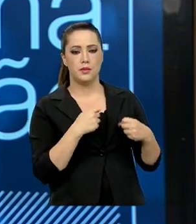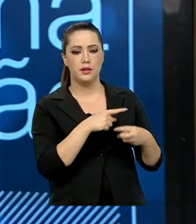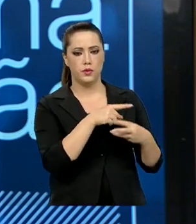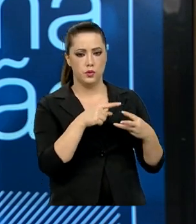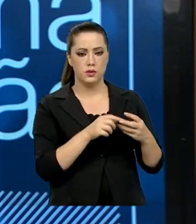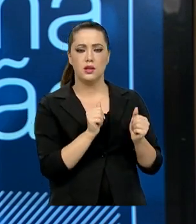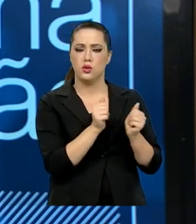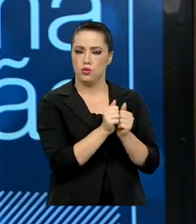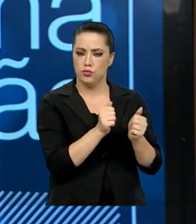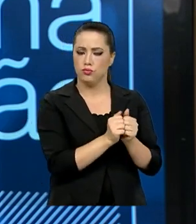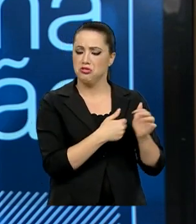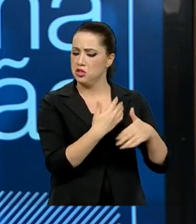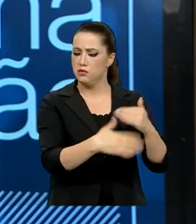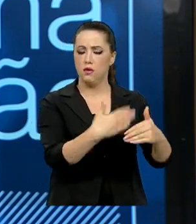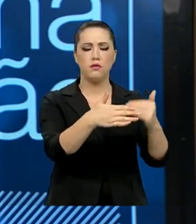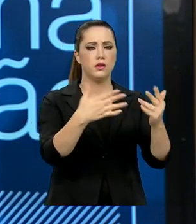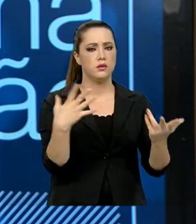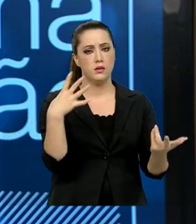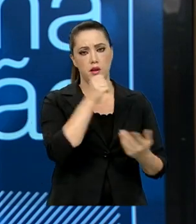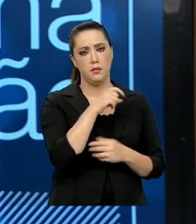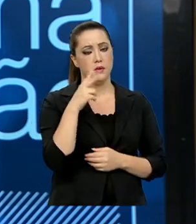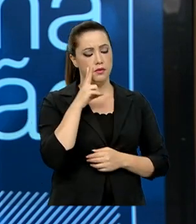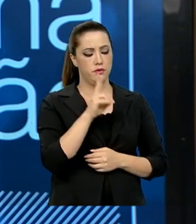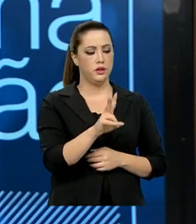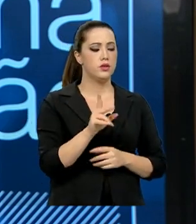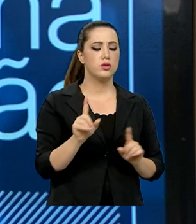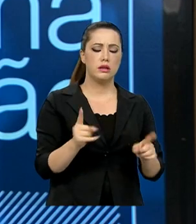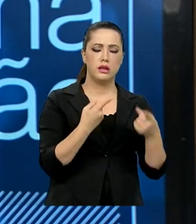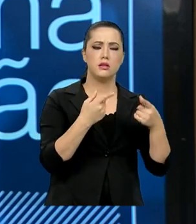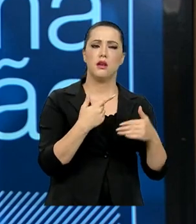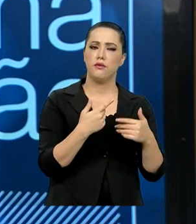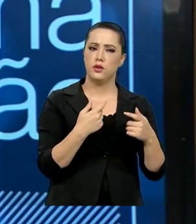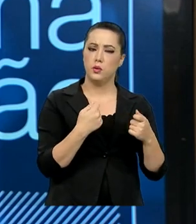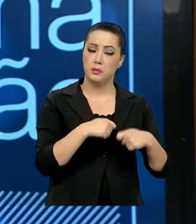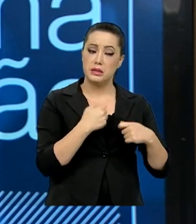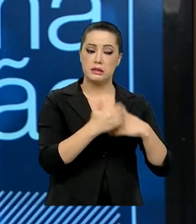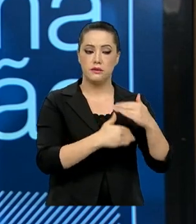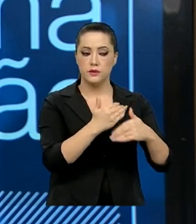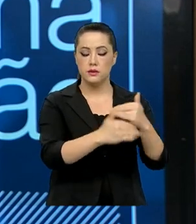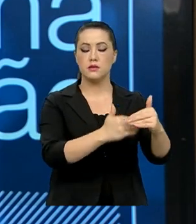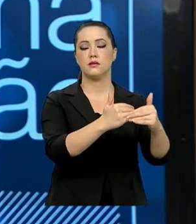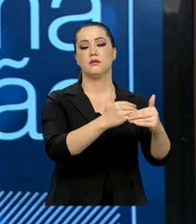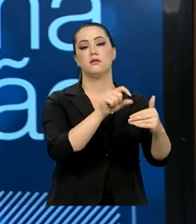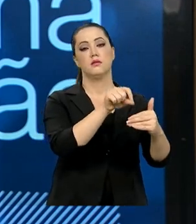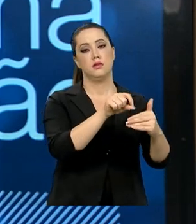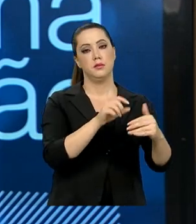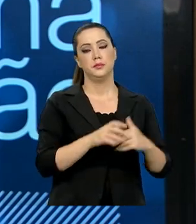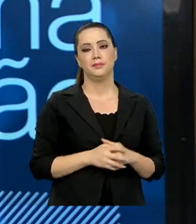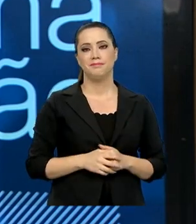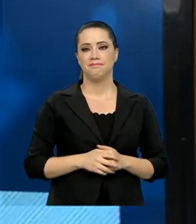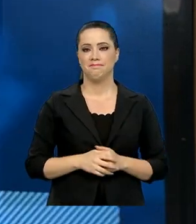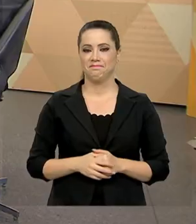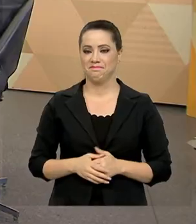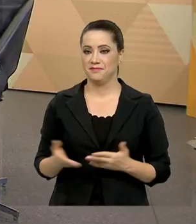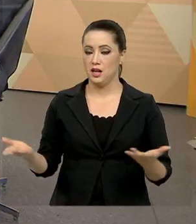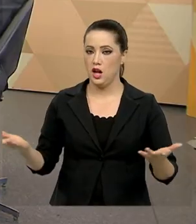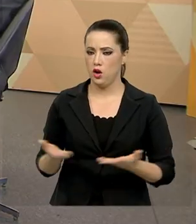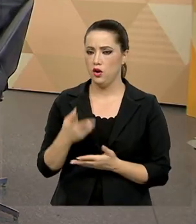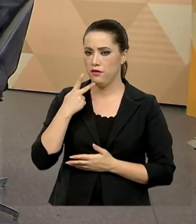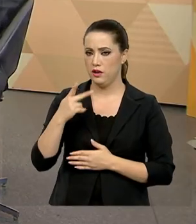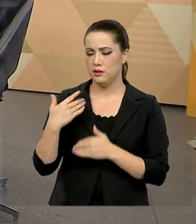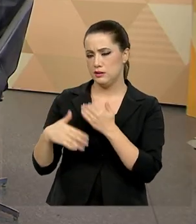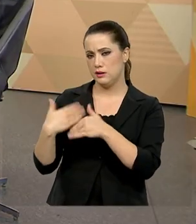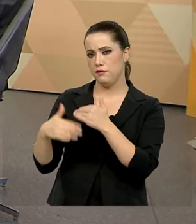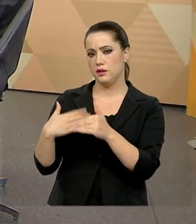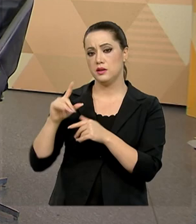mais temos desafios pela frente em avançar nesse sentido. Vamos falar sobre esses avanços